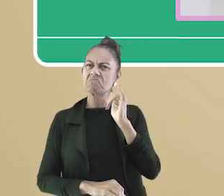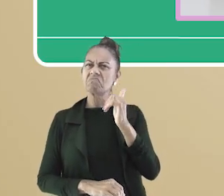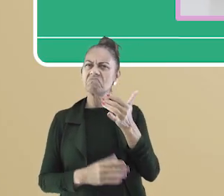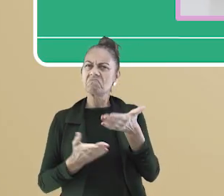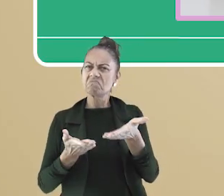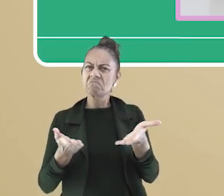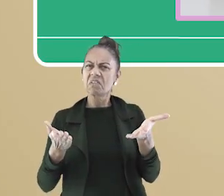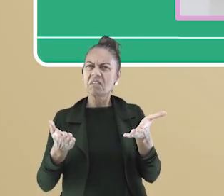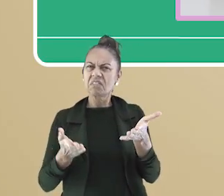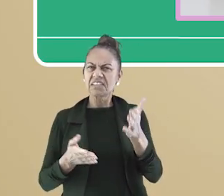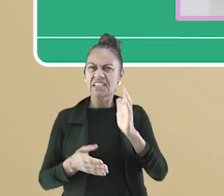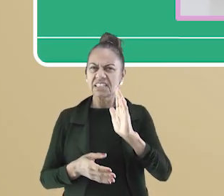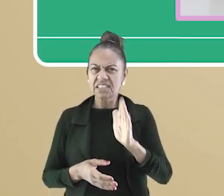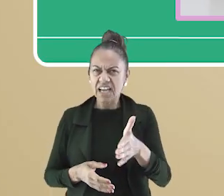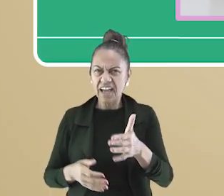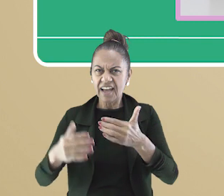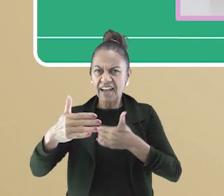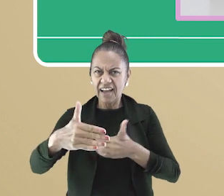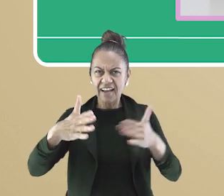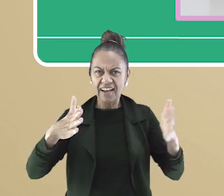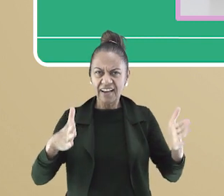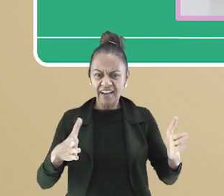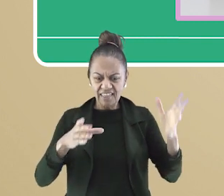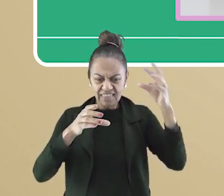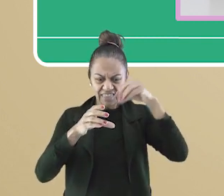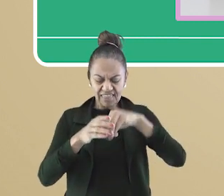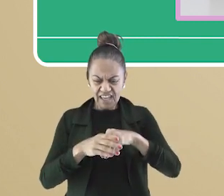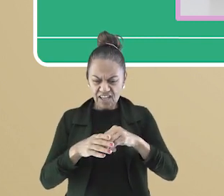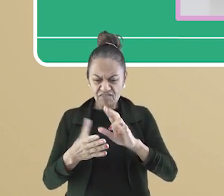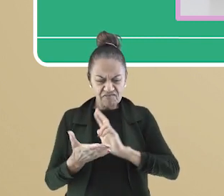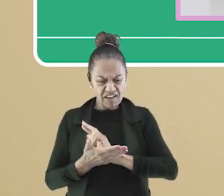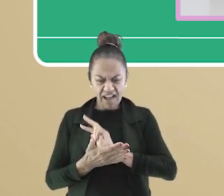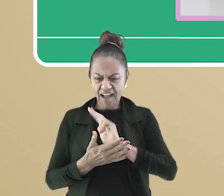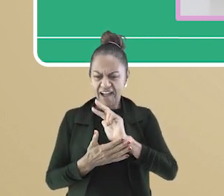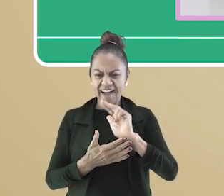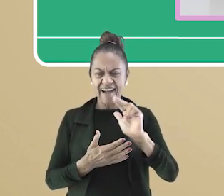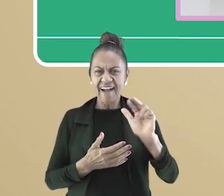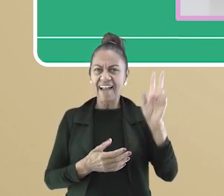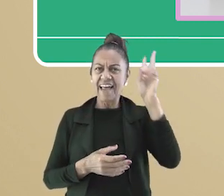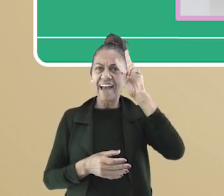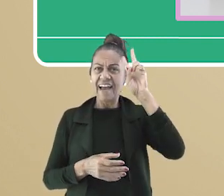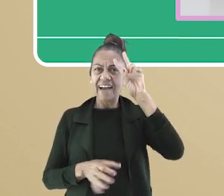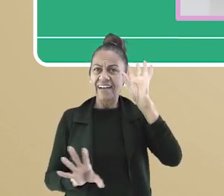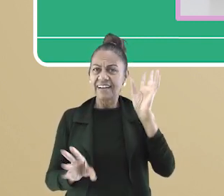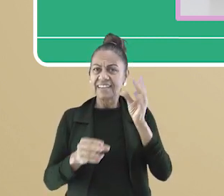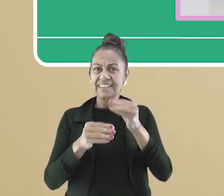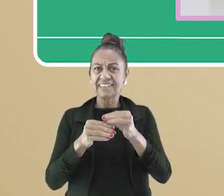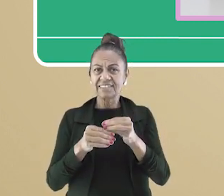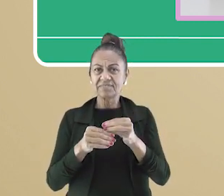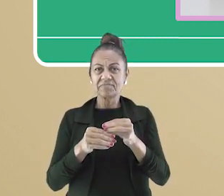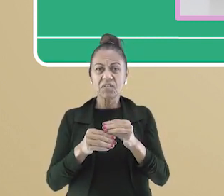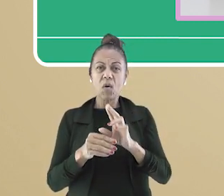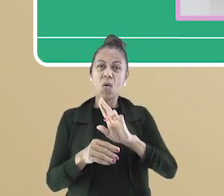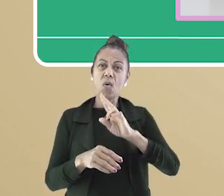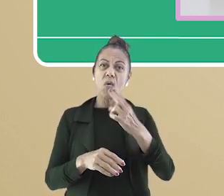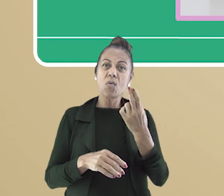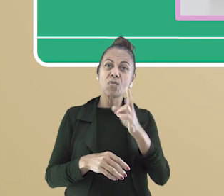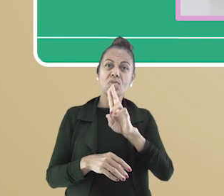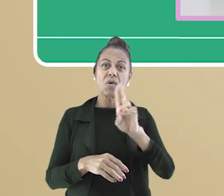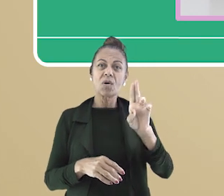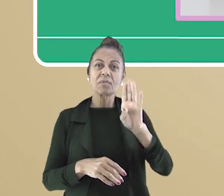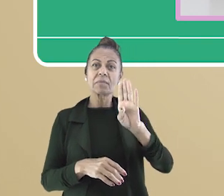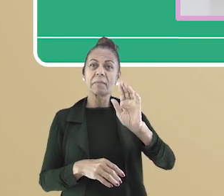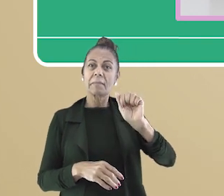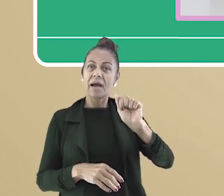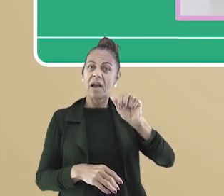interessante a história que você acaba de ouvir. Você já tinha ouvido falar das caixas de recordações? Ela também é conhecida